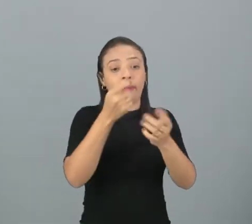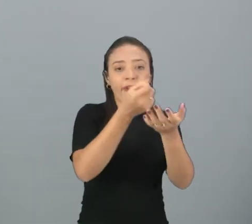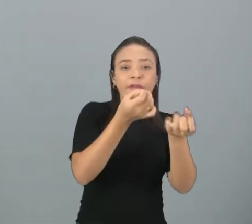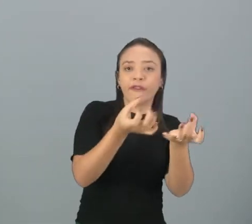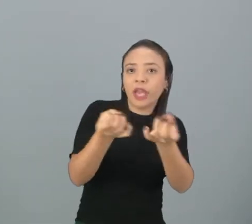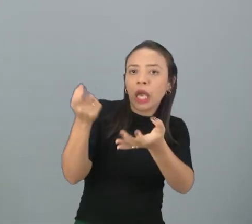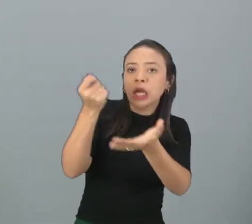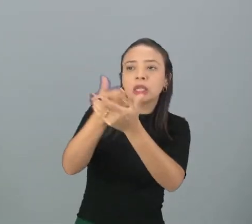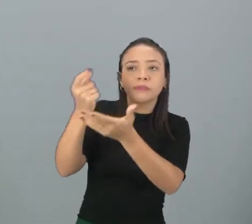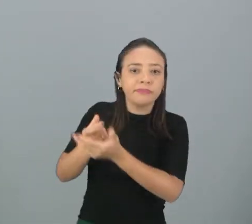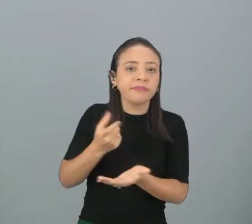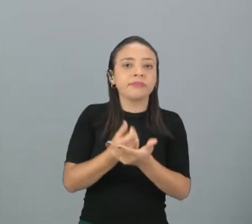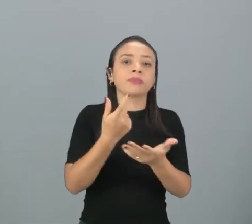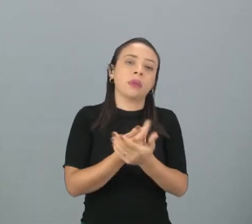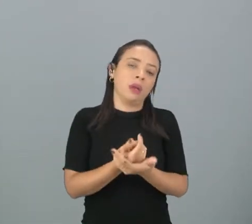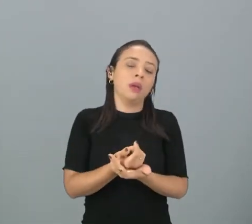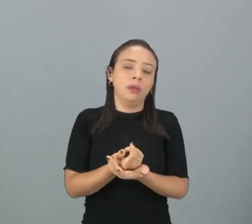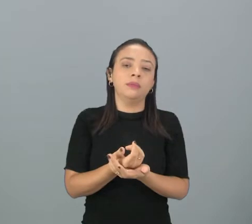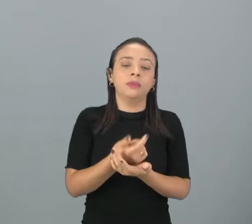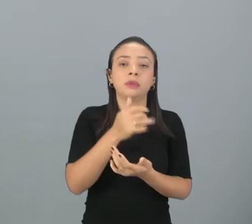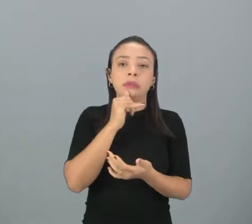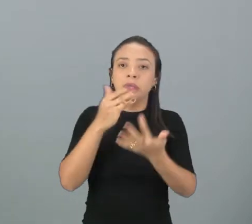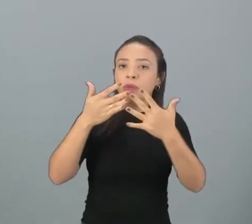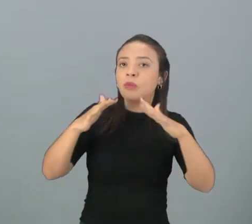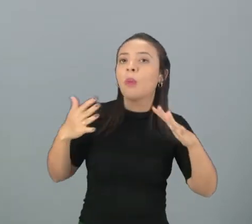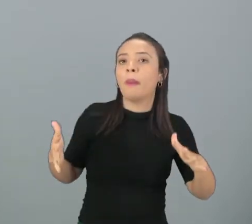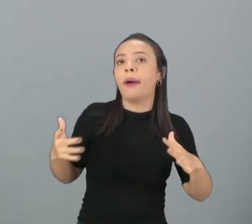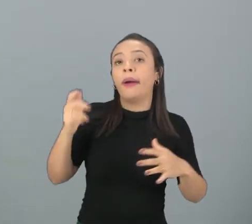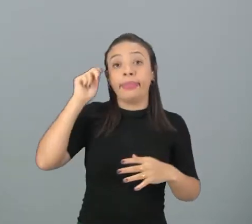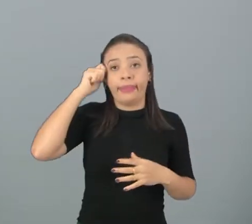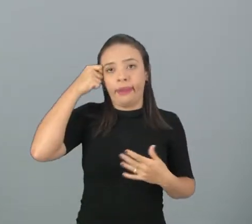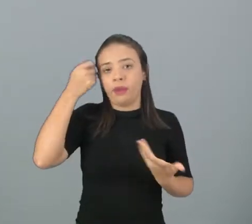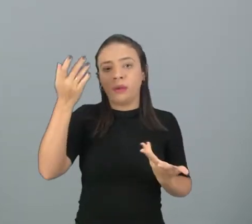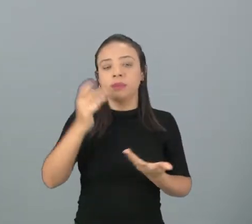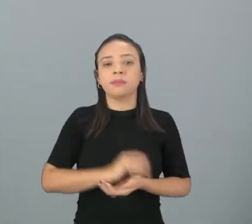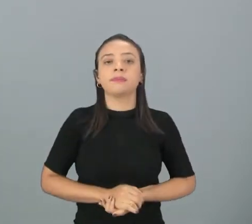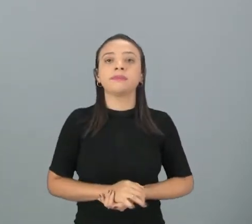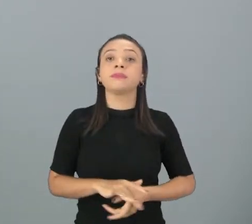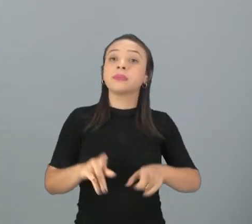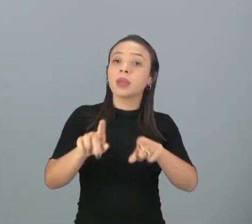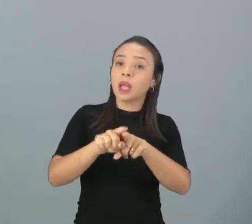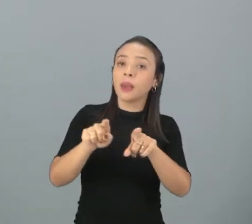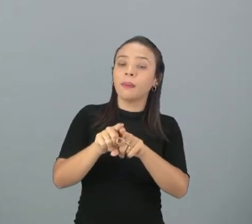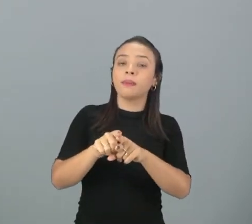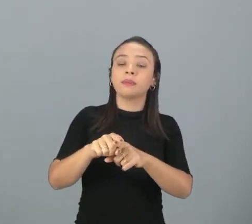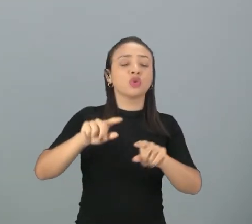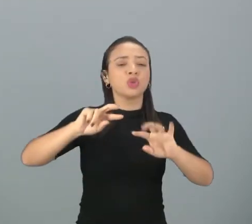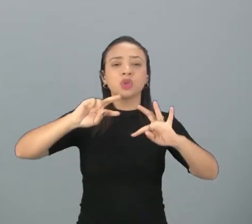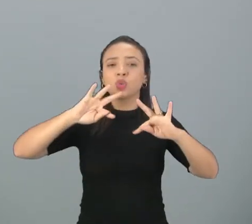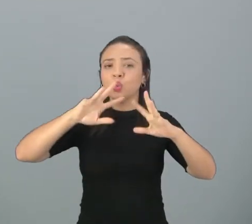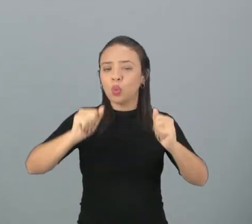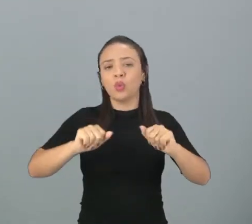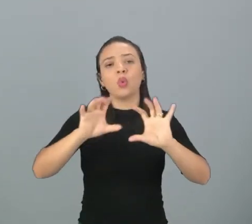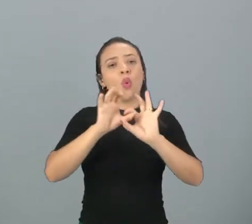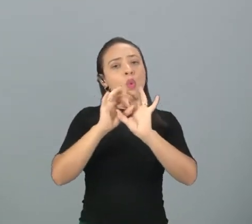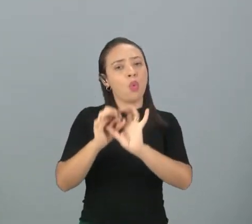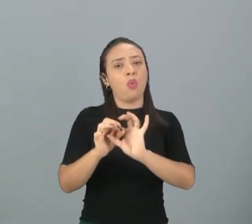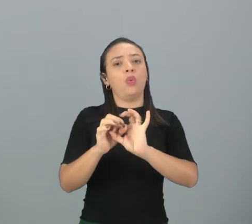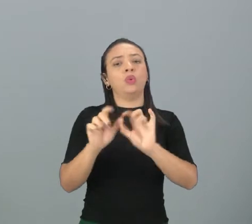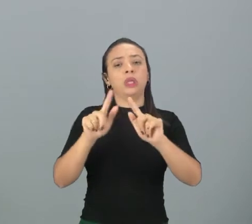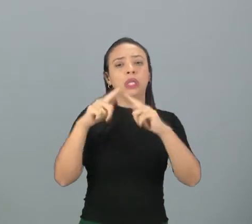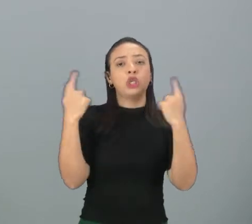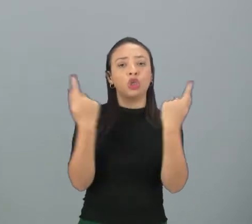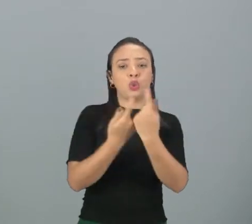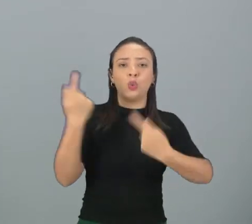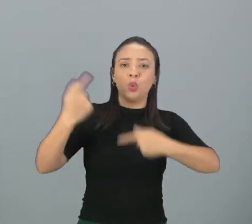Rússia, como é o caso do Mar de Azov, o Mar Negro. Então, estamos falando aí de geopolítica. Tudo isso tem a ver com